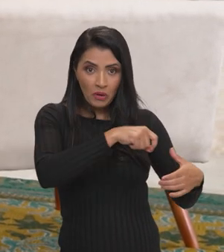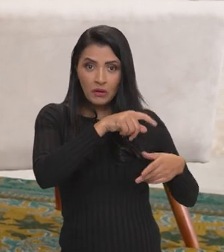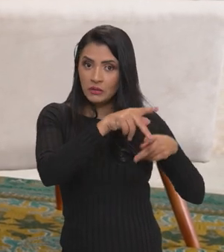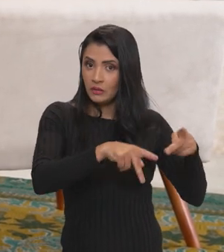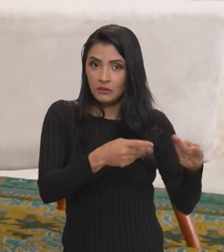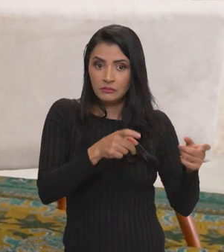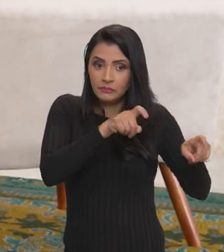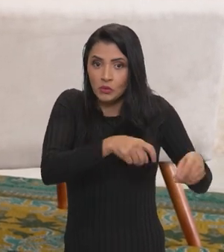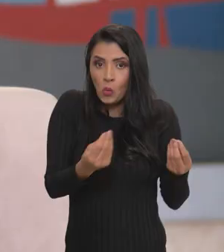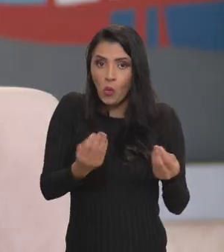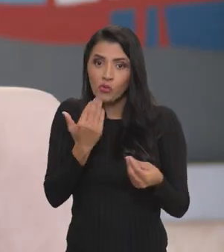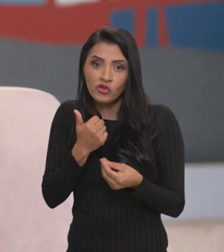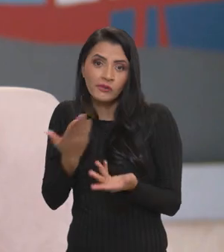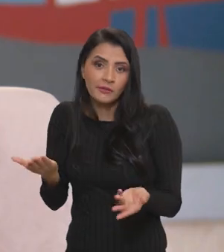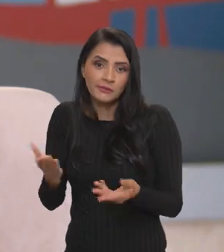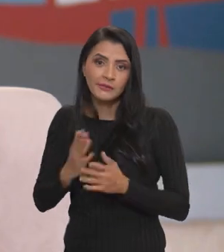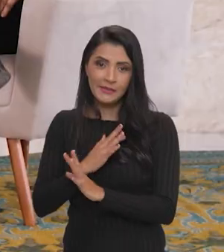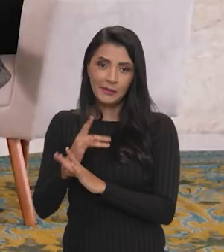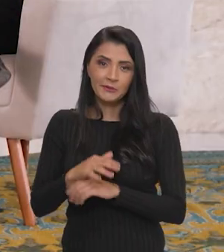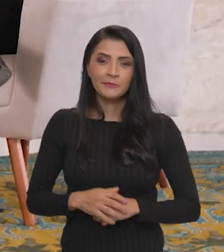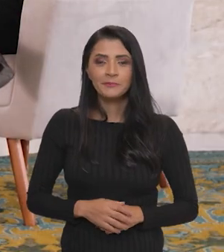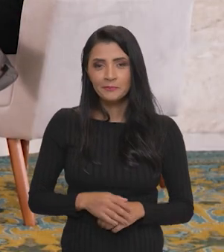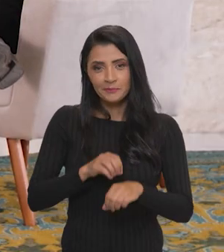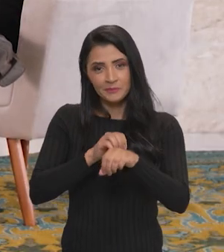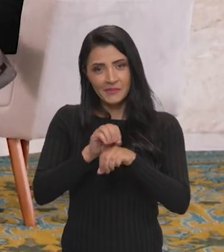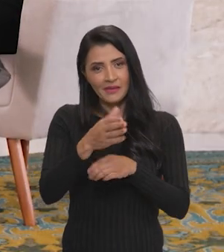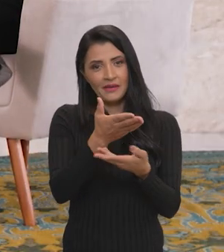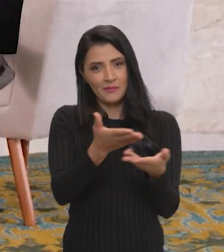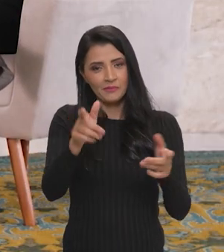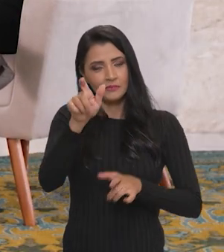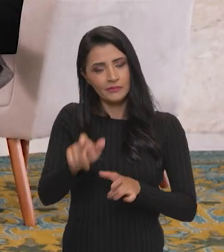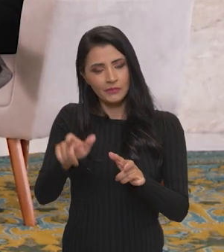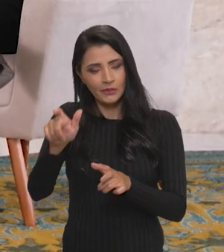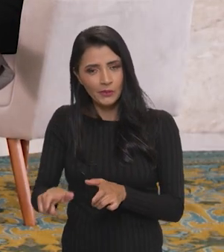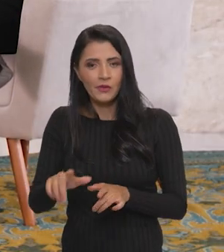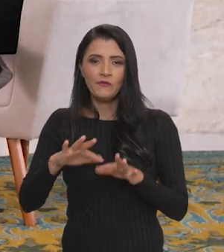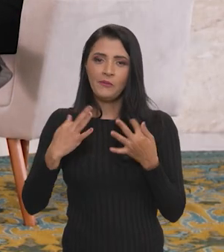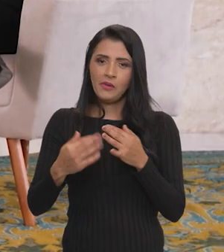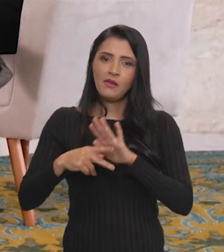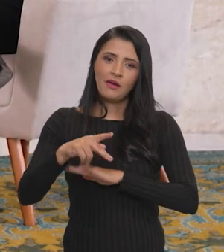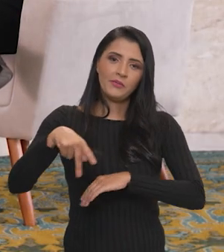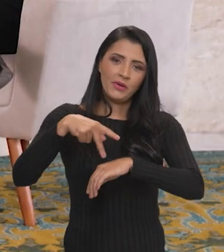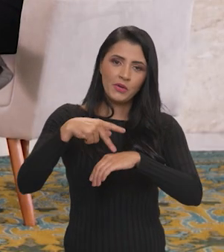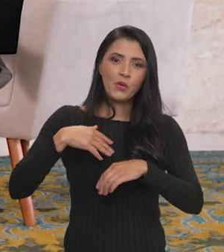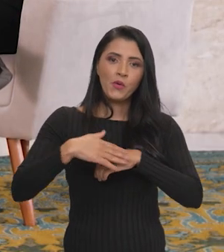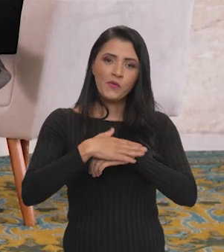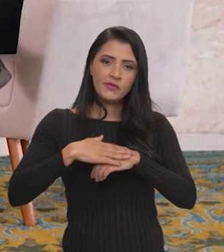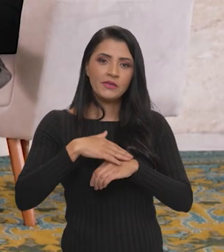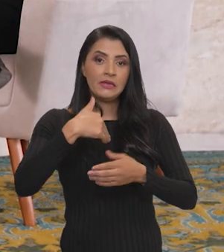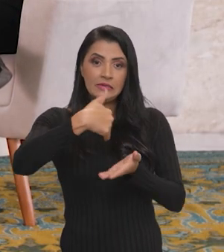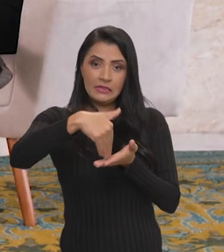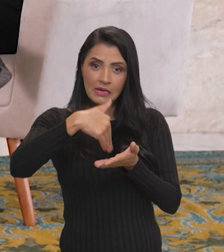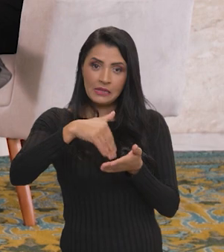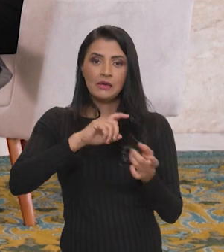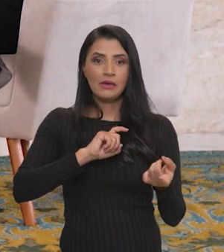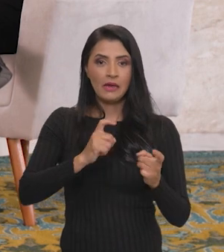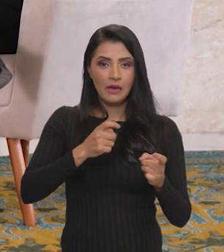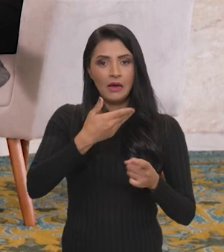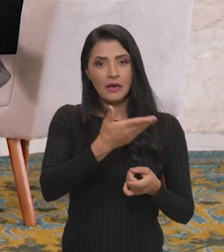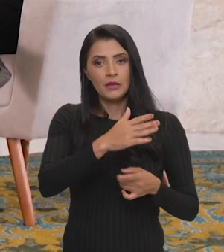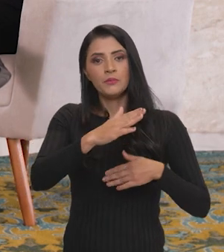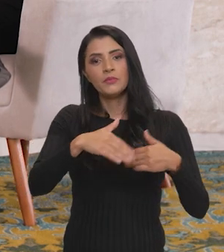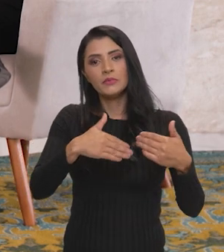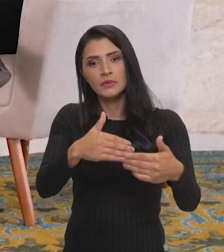planta, a cidade não janta. Fica aí o recado para os agricultores familiares do país. Eu conversei com a secretária